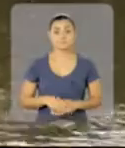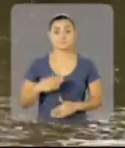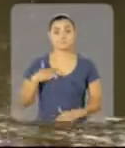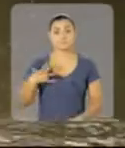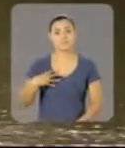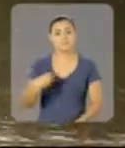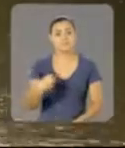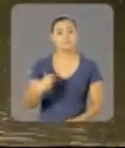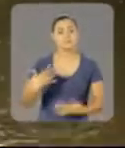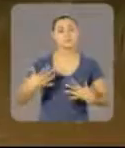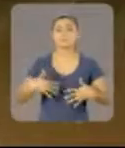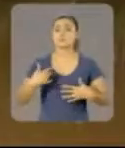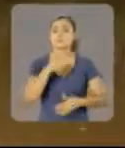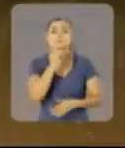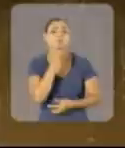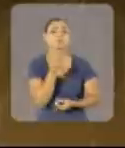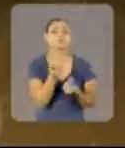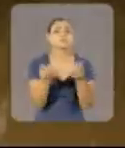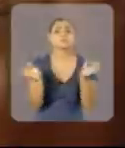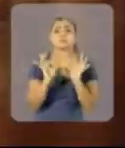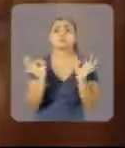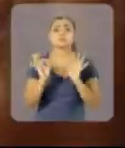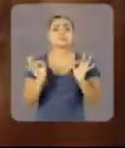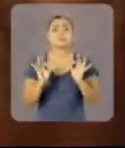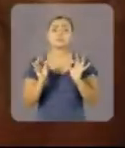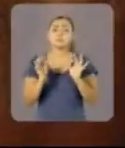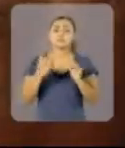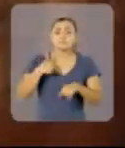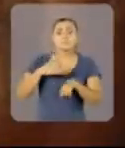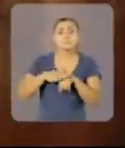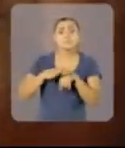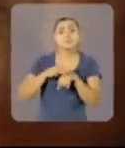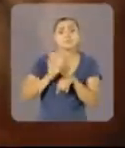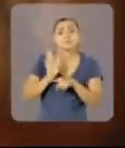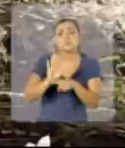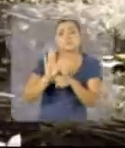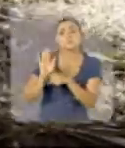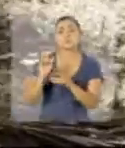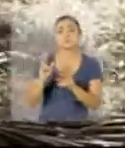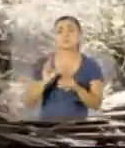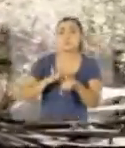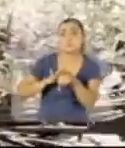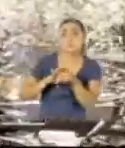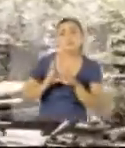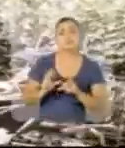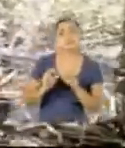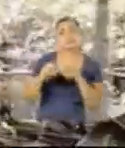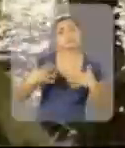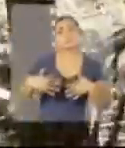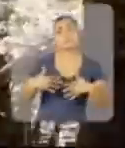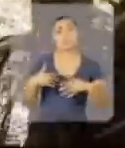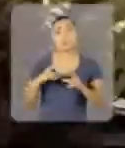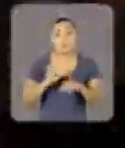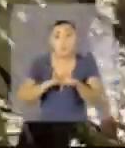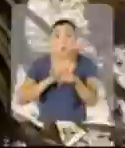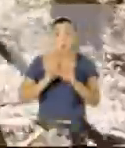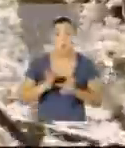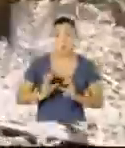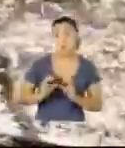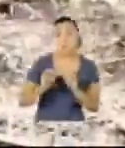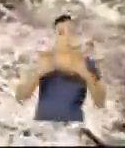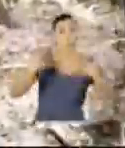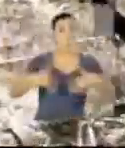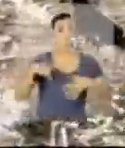Eu disse, sou minha filha, eu não tenho dinheiro para me comover a tua doença. A doença estava muito